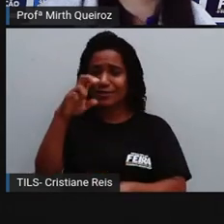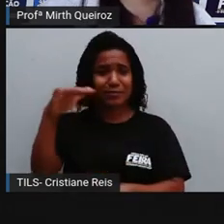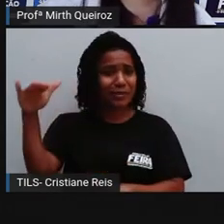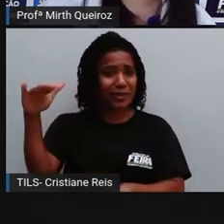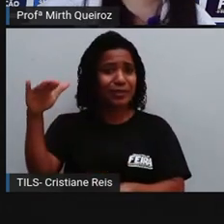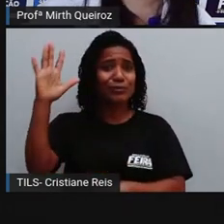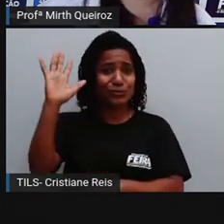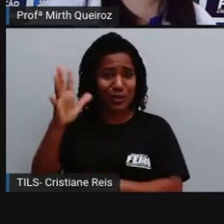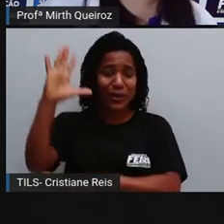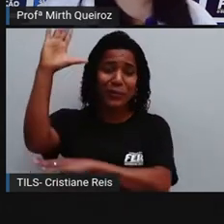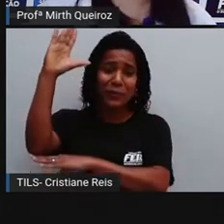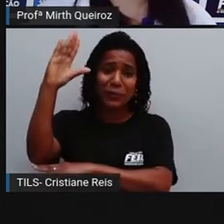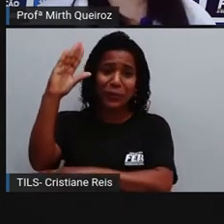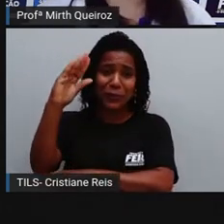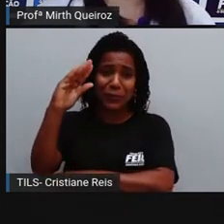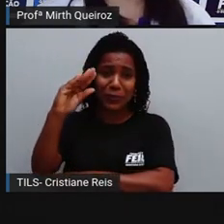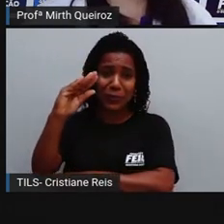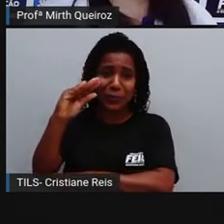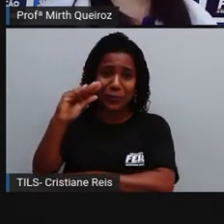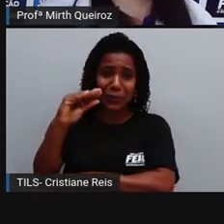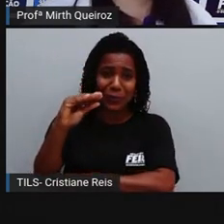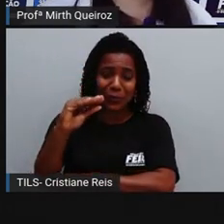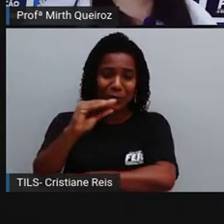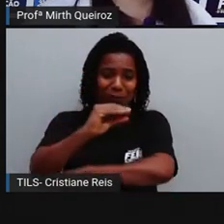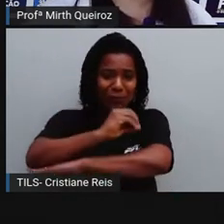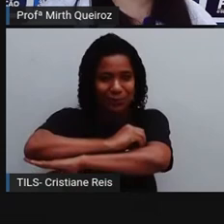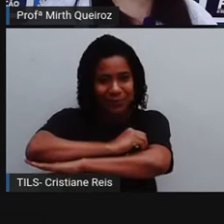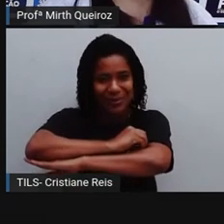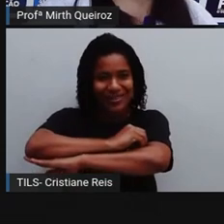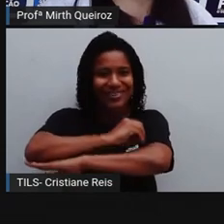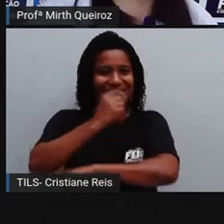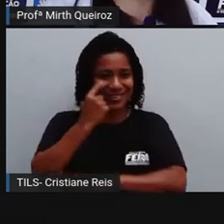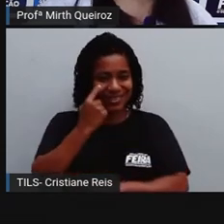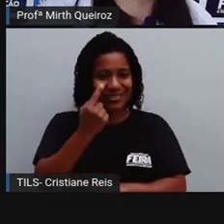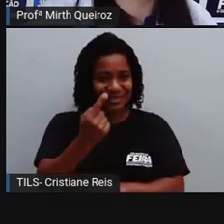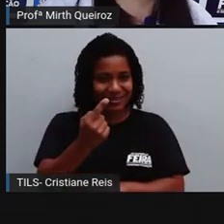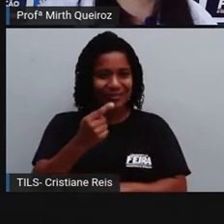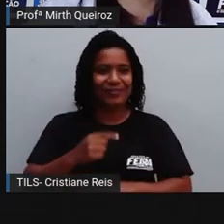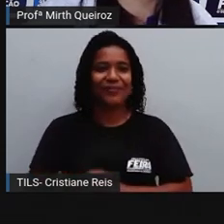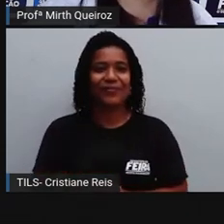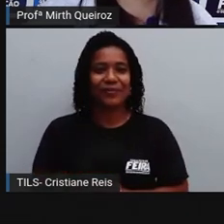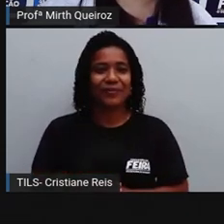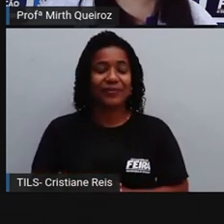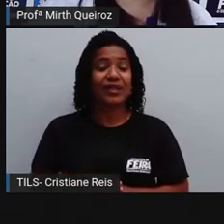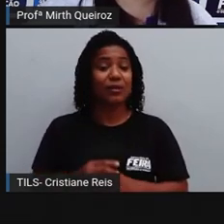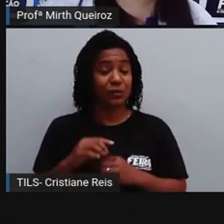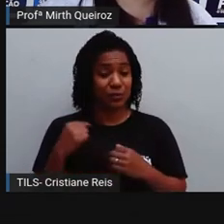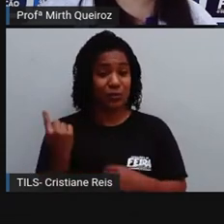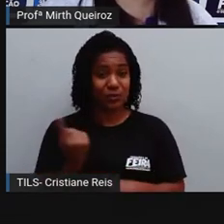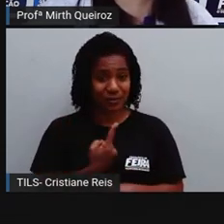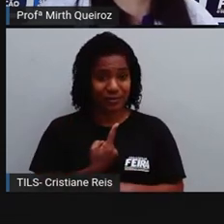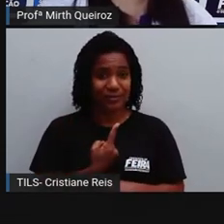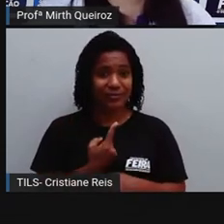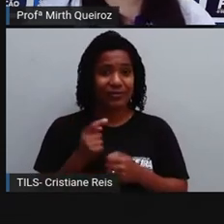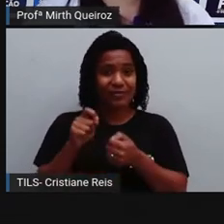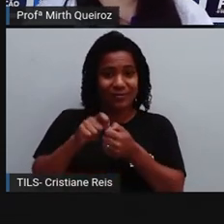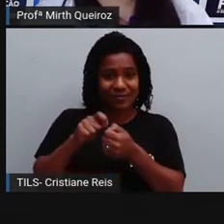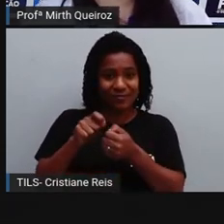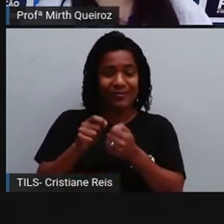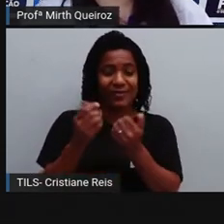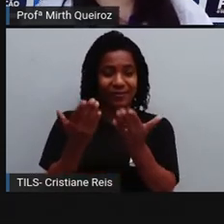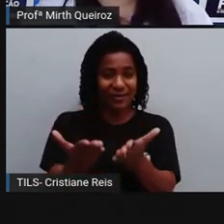a escurecer, o sol já está se pondo aí. E aí a gente consegue fazer esse